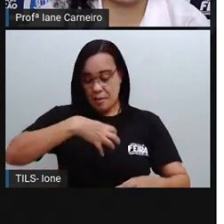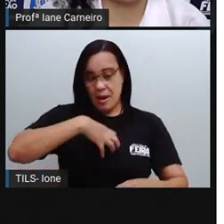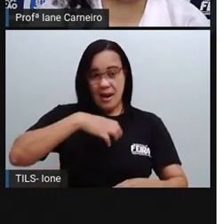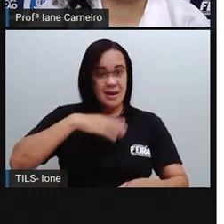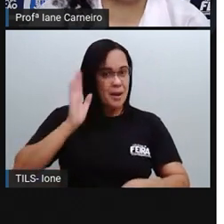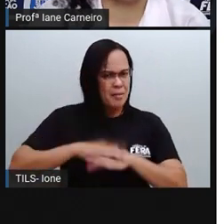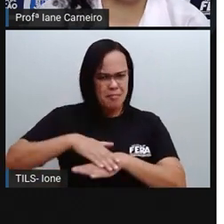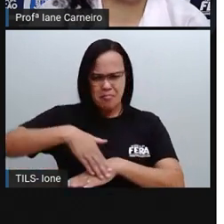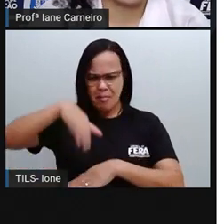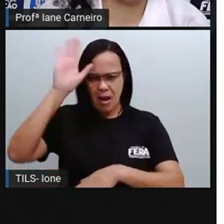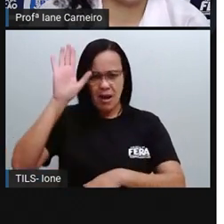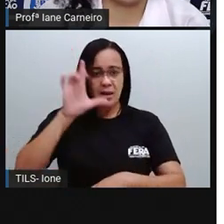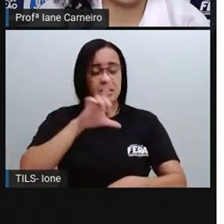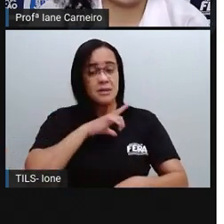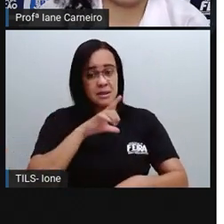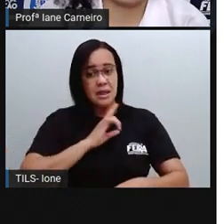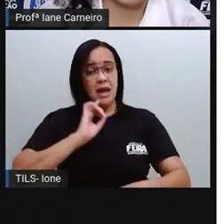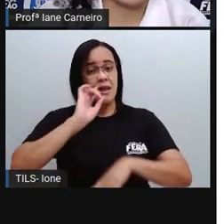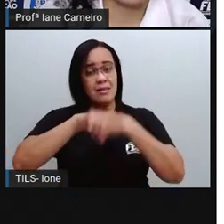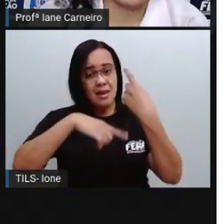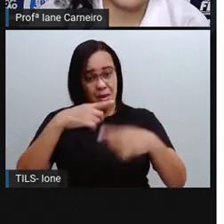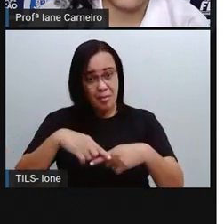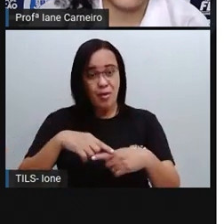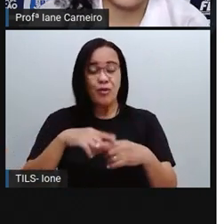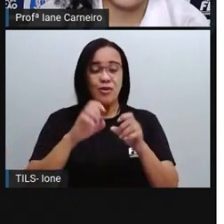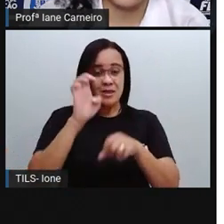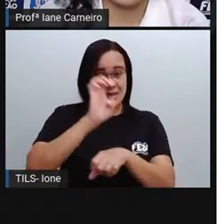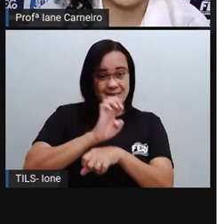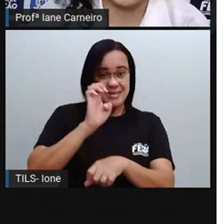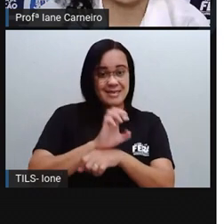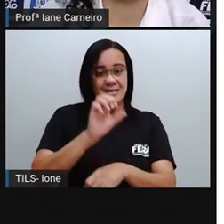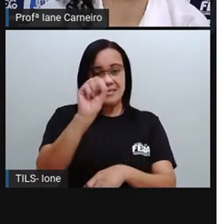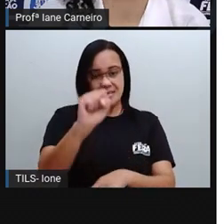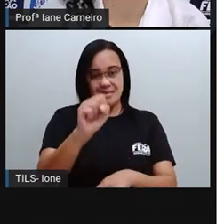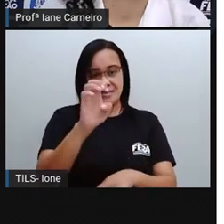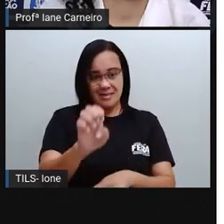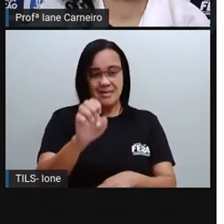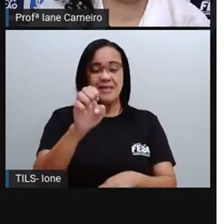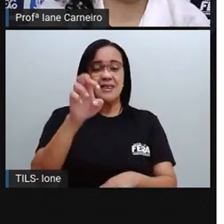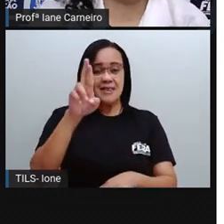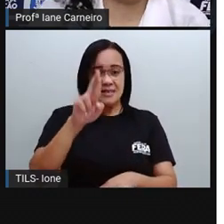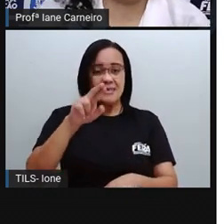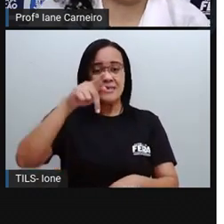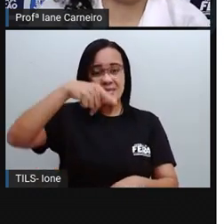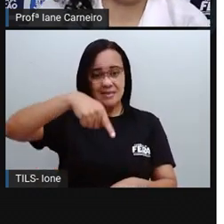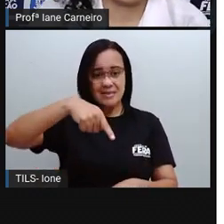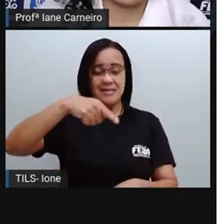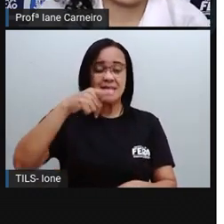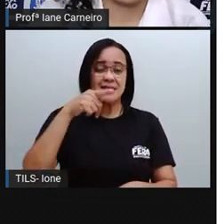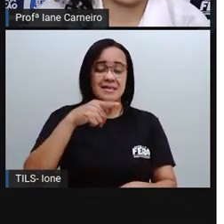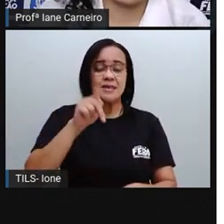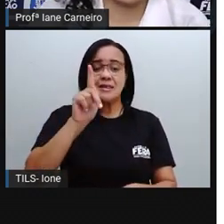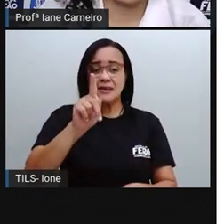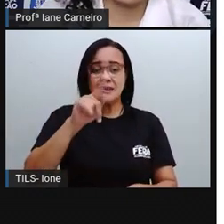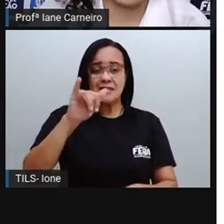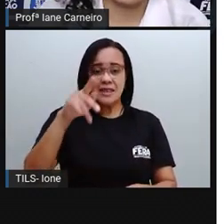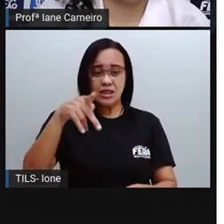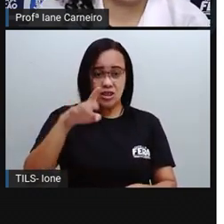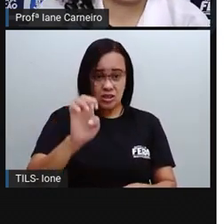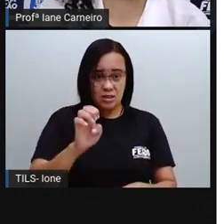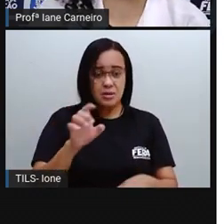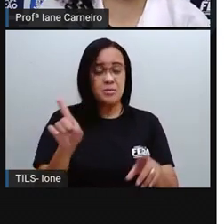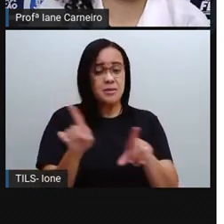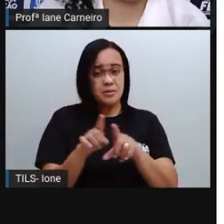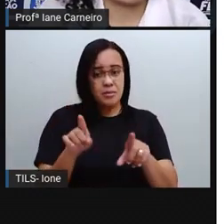De todos. Depois vem o Sergipe, que ele é bem pequenininho, olha só o Sergipe. Mais acima a gente tem Alagoas, né?